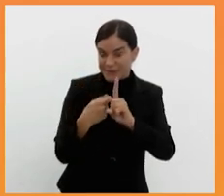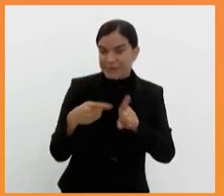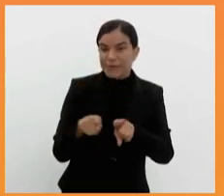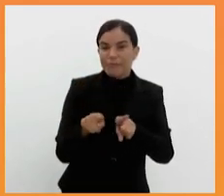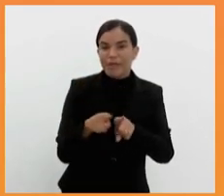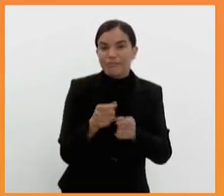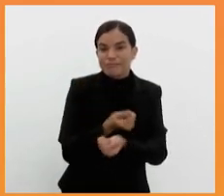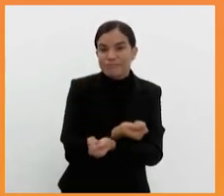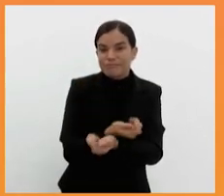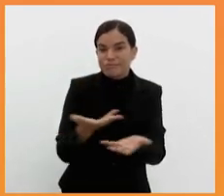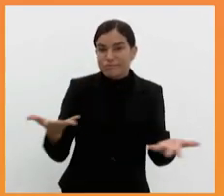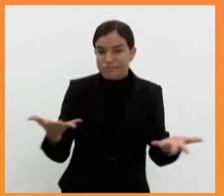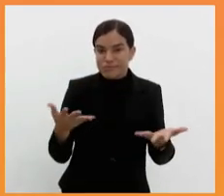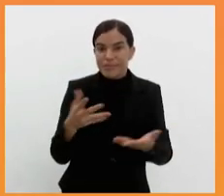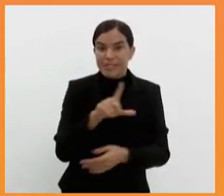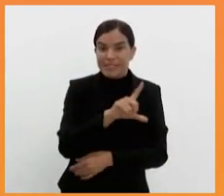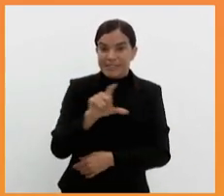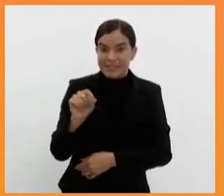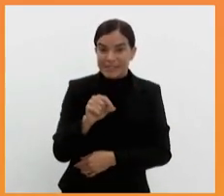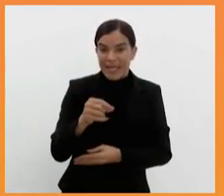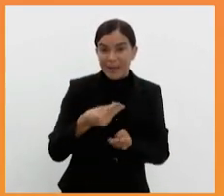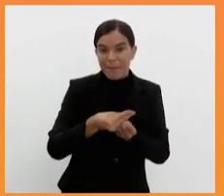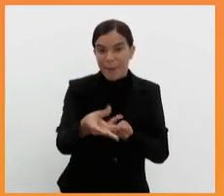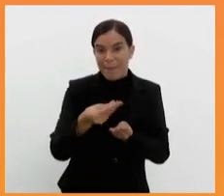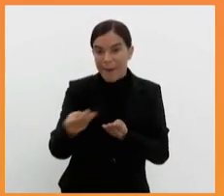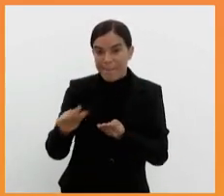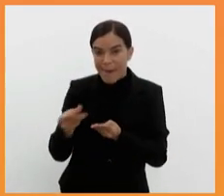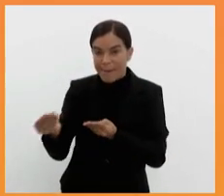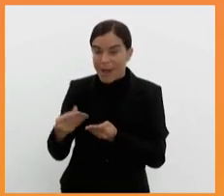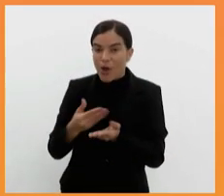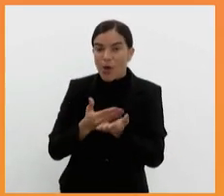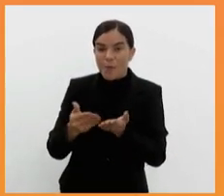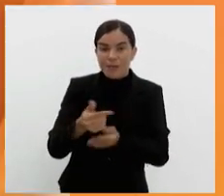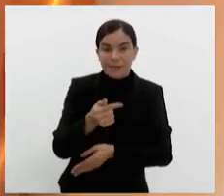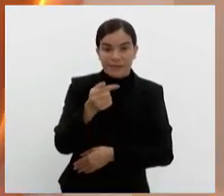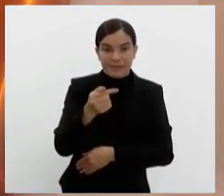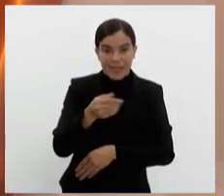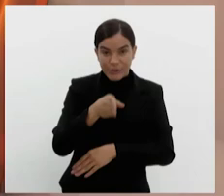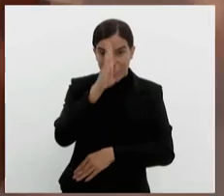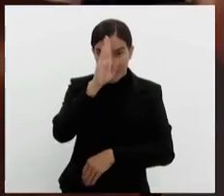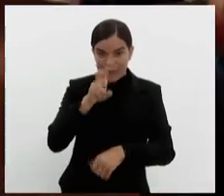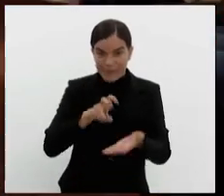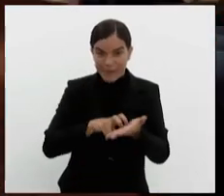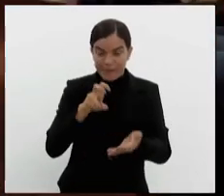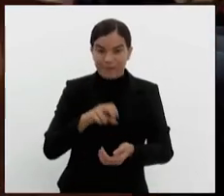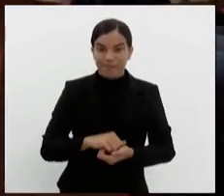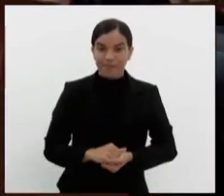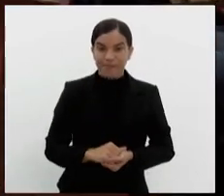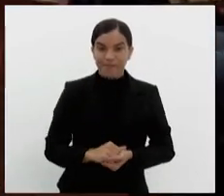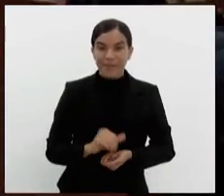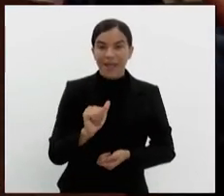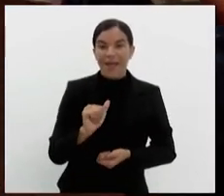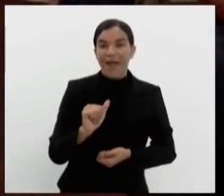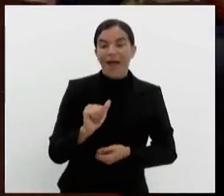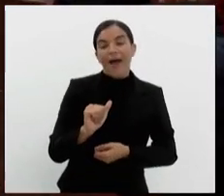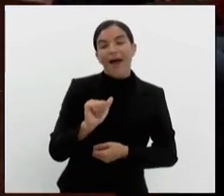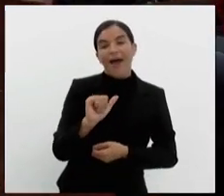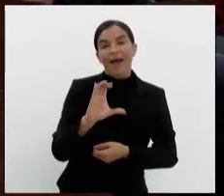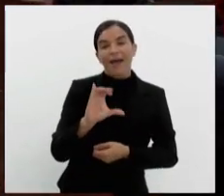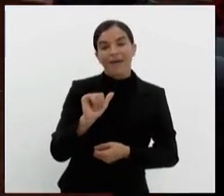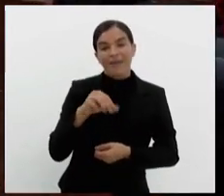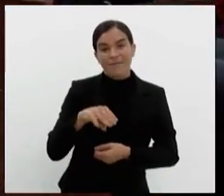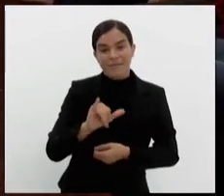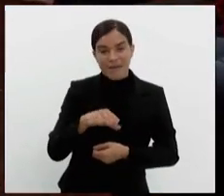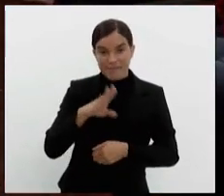distribuídas 200 senhas por dia a partir das 7 horas da manhã. A Academia Brasileira de Letras abre